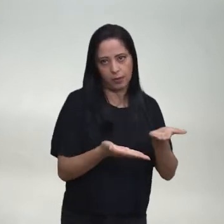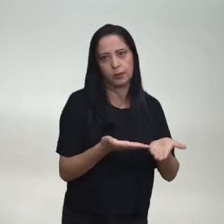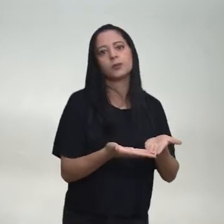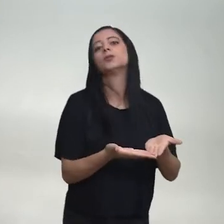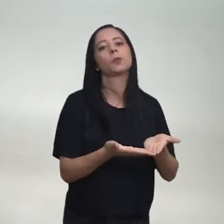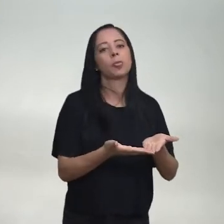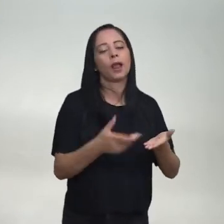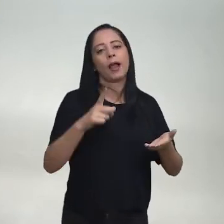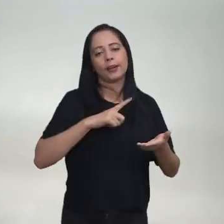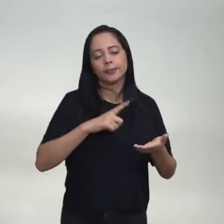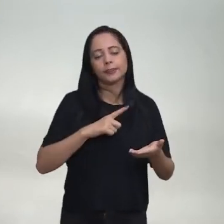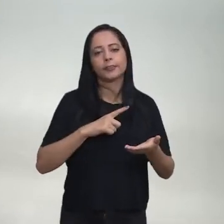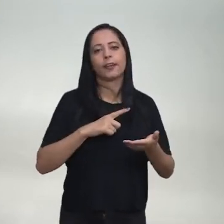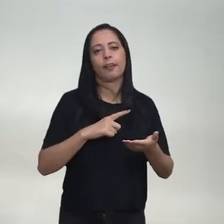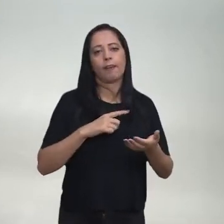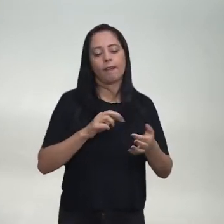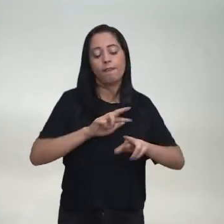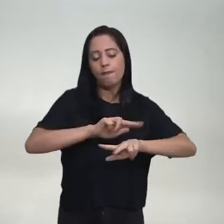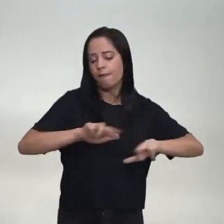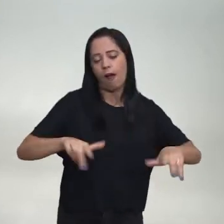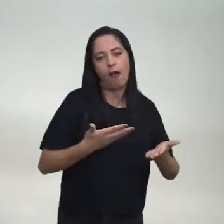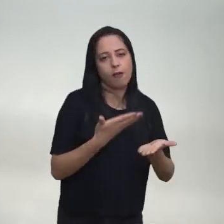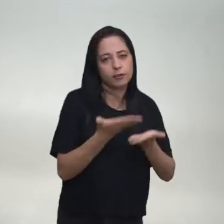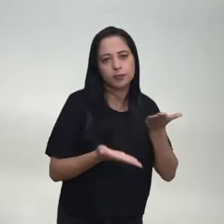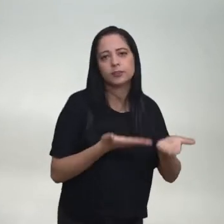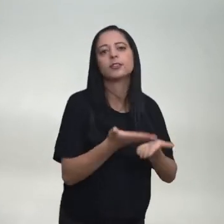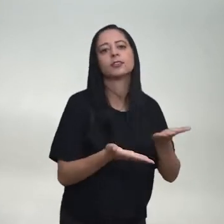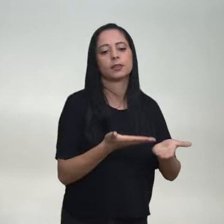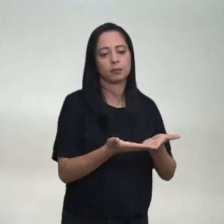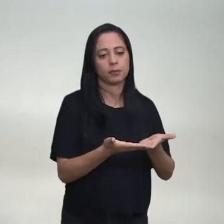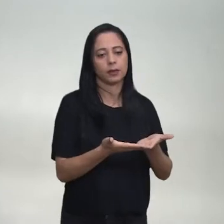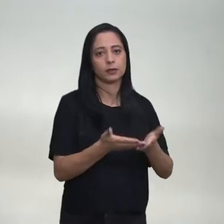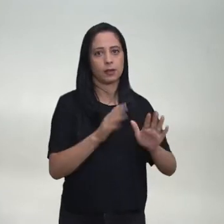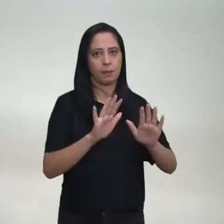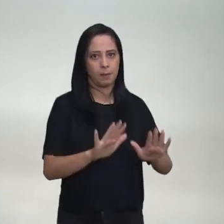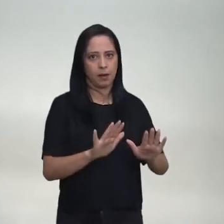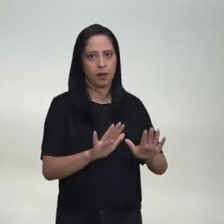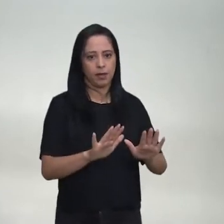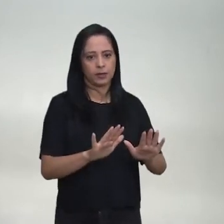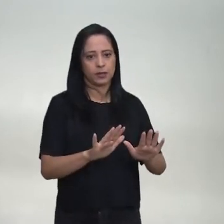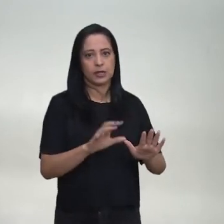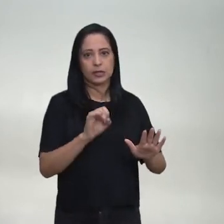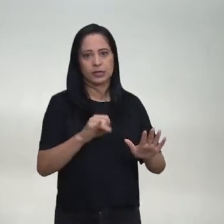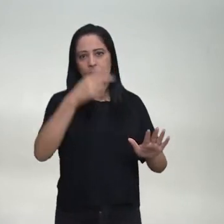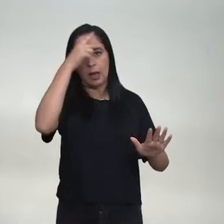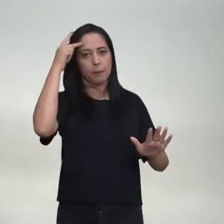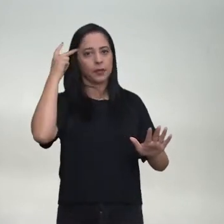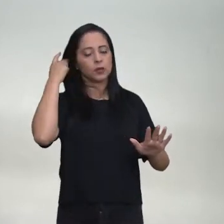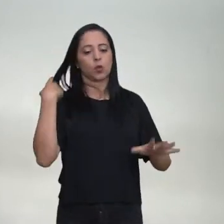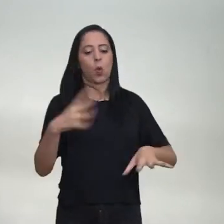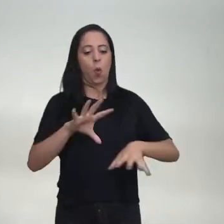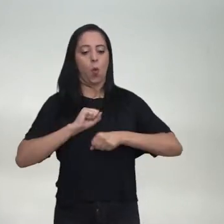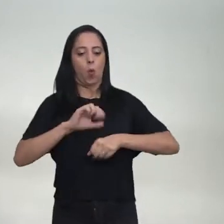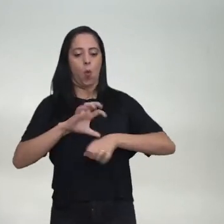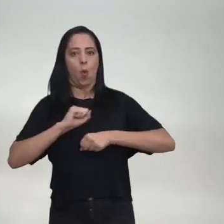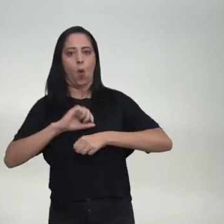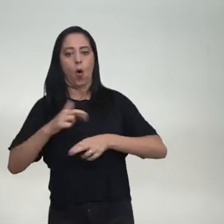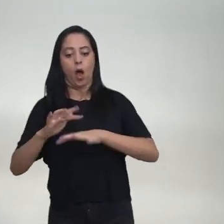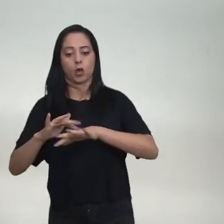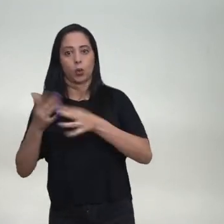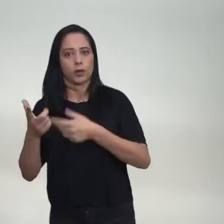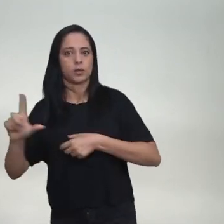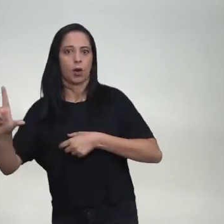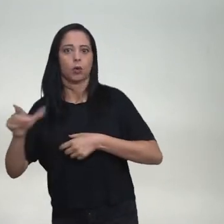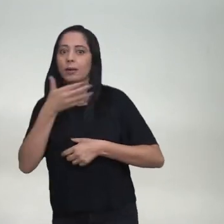nós temos outras classes de medicamentos, mas você tratando com a pessoa bem ainda, sem ter uma infecção secundária, que é uma complicação frequente,